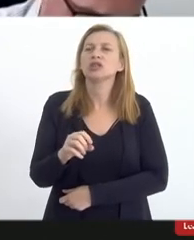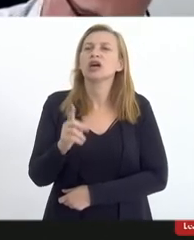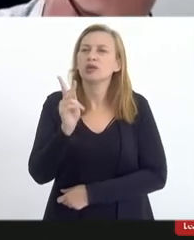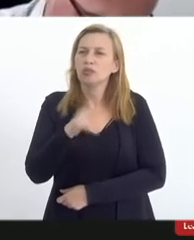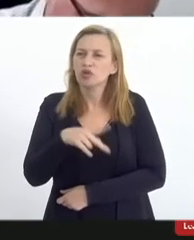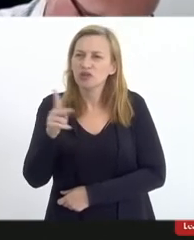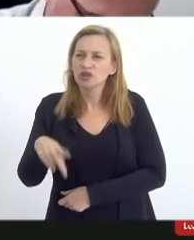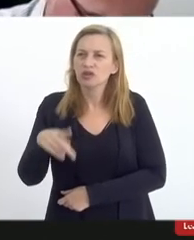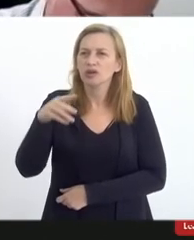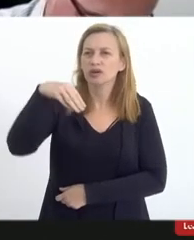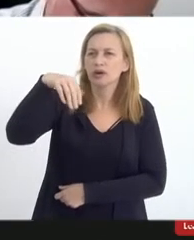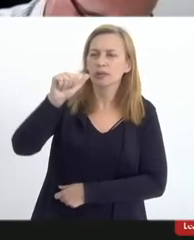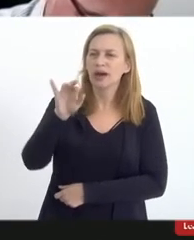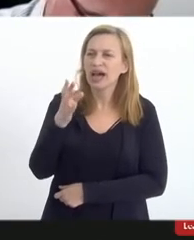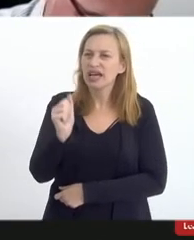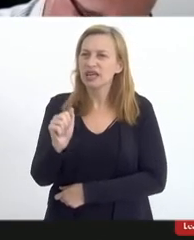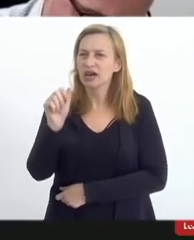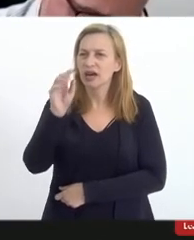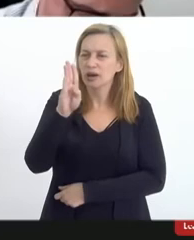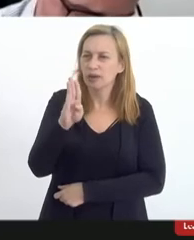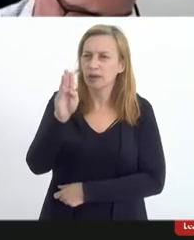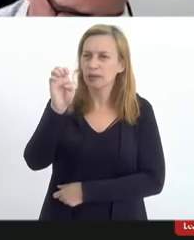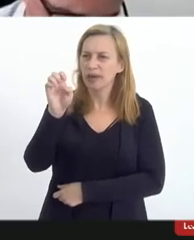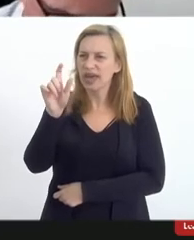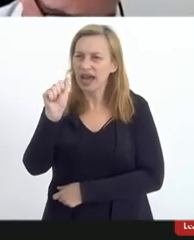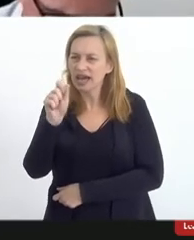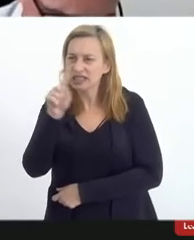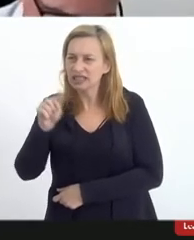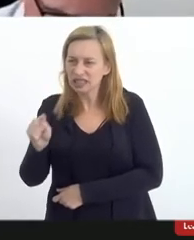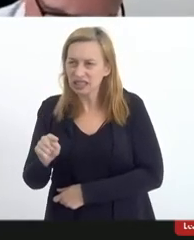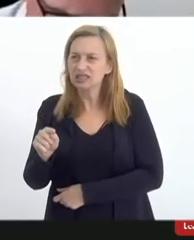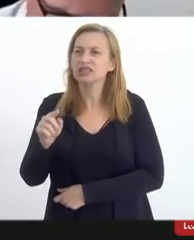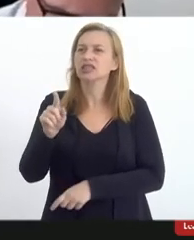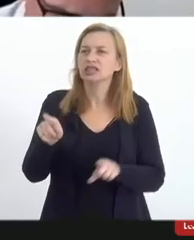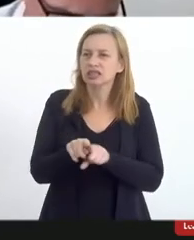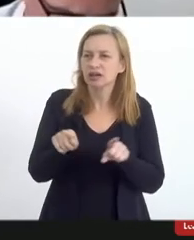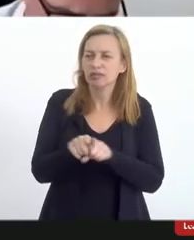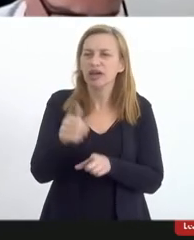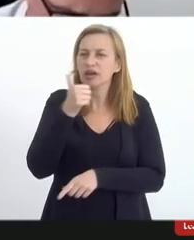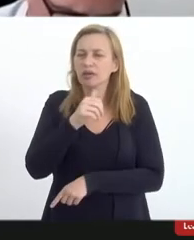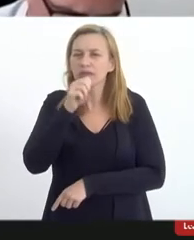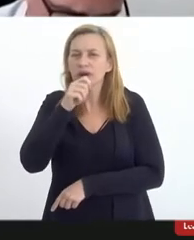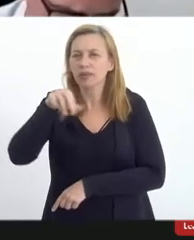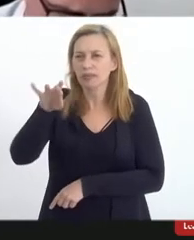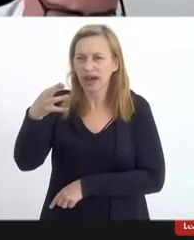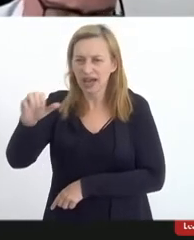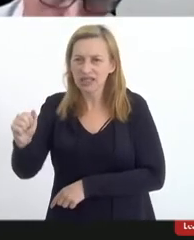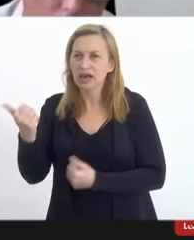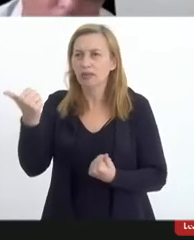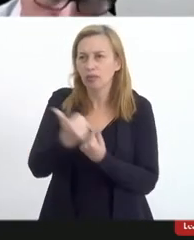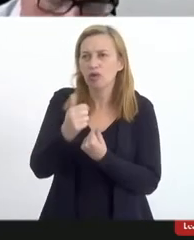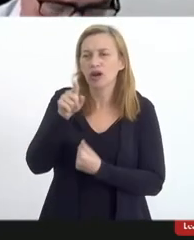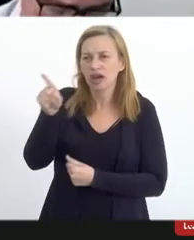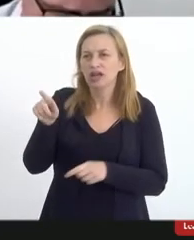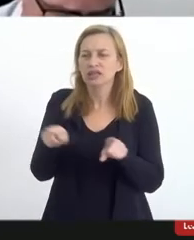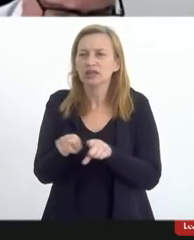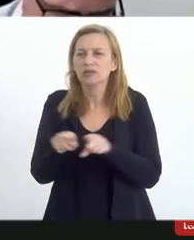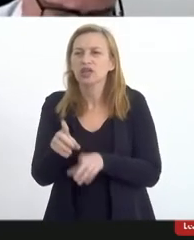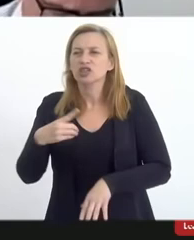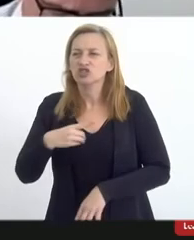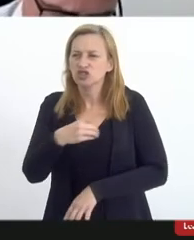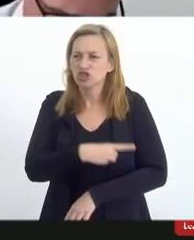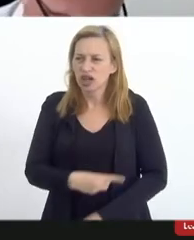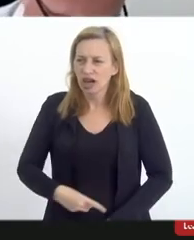professora Maria Beatriz a nossa querida mãe Márcia devemos a ela apoio né e também ao diácono